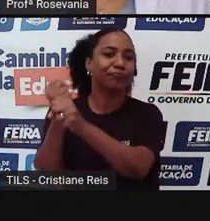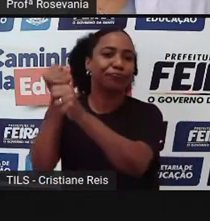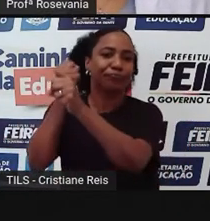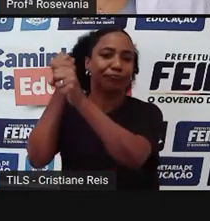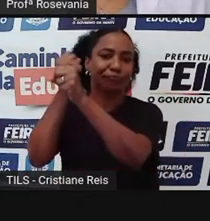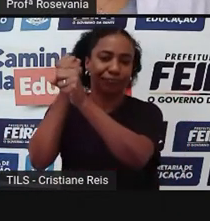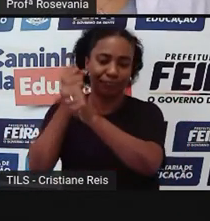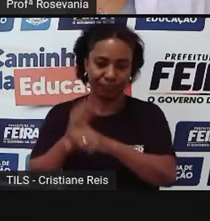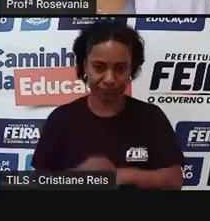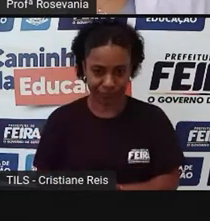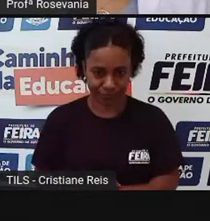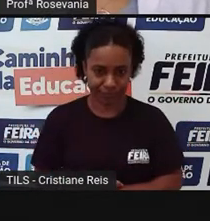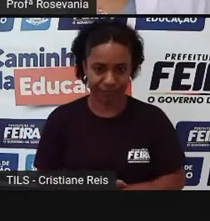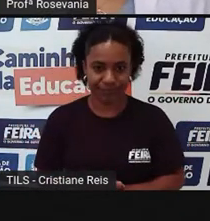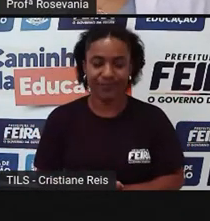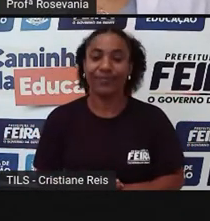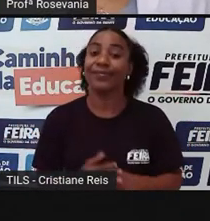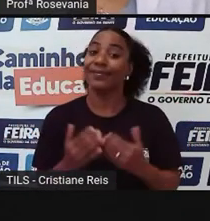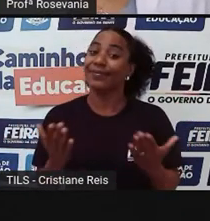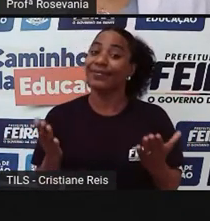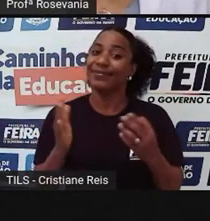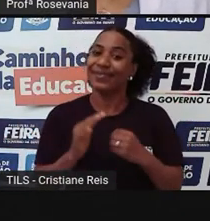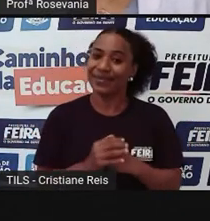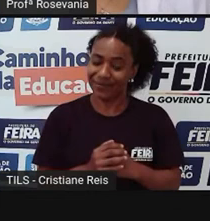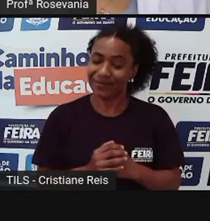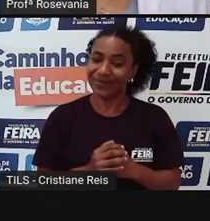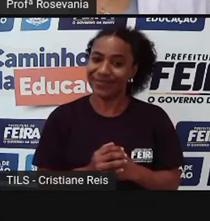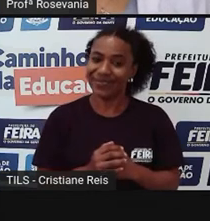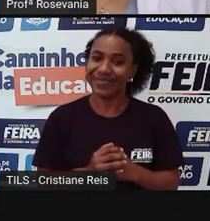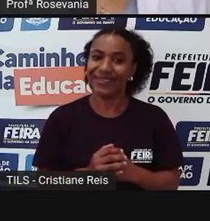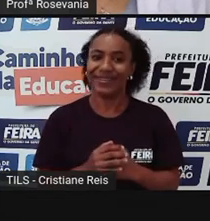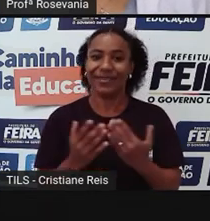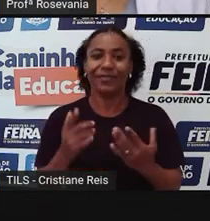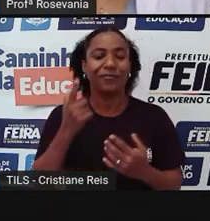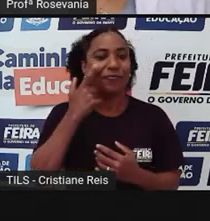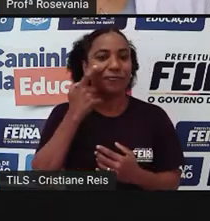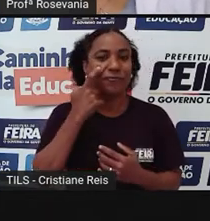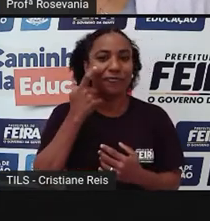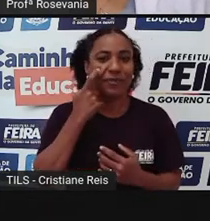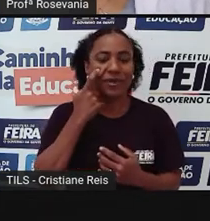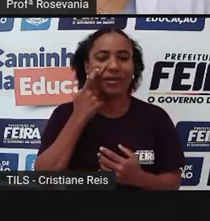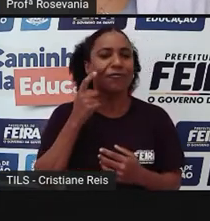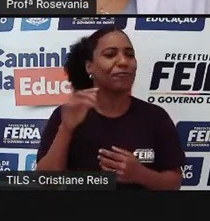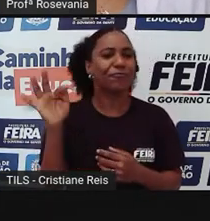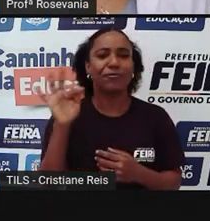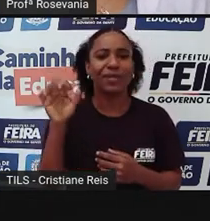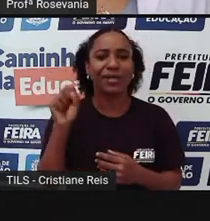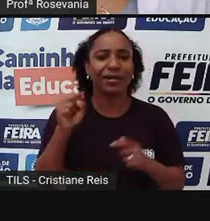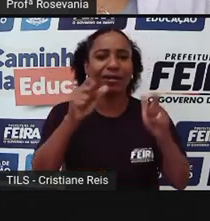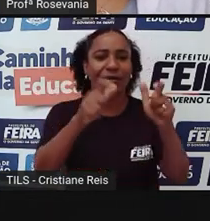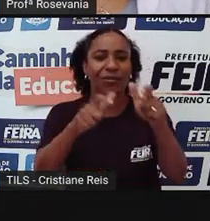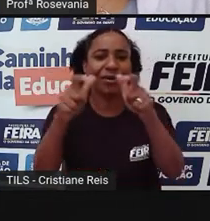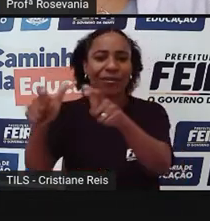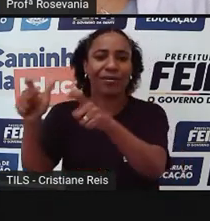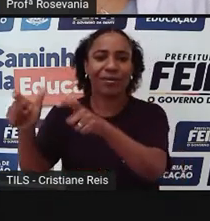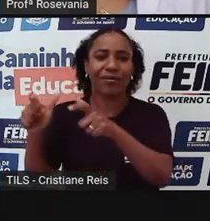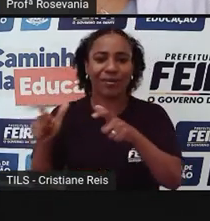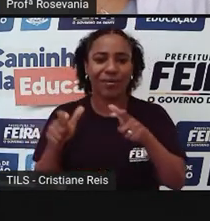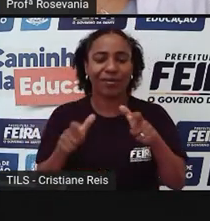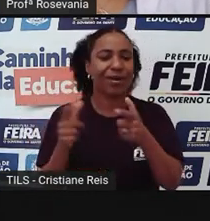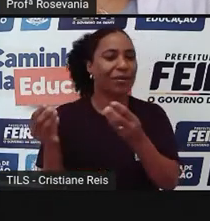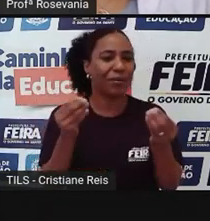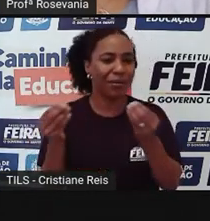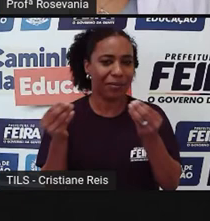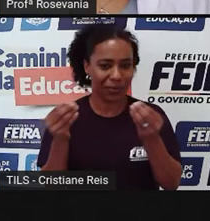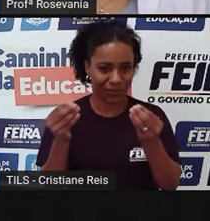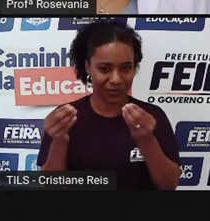viu? Bom, mas aí vamos entender, né, essa localização mesmo de Feira de Santana. Essa parte aqui, eu já dei até